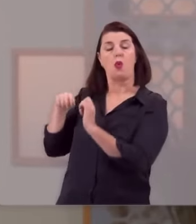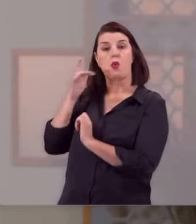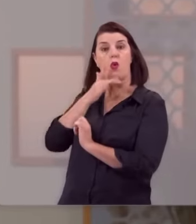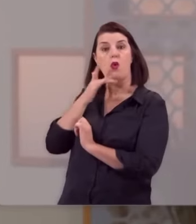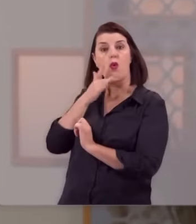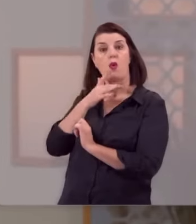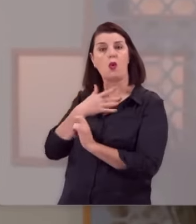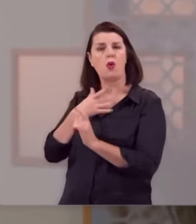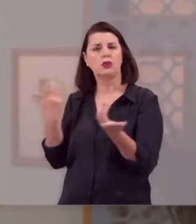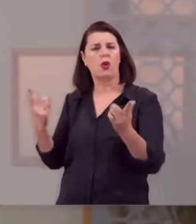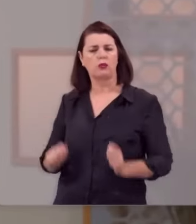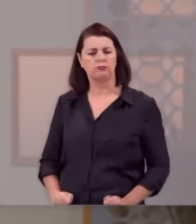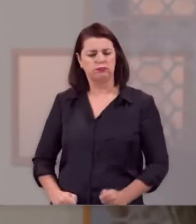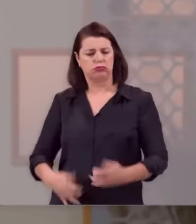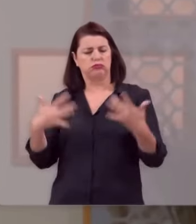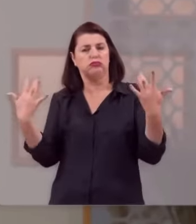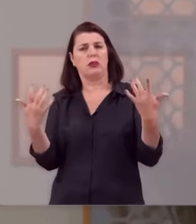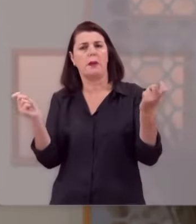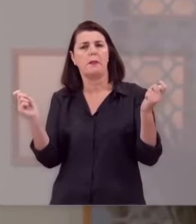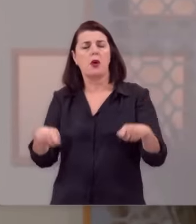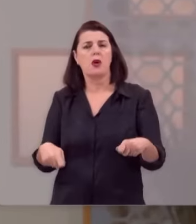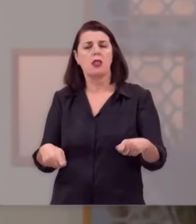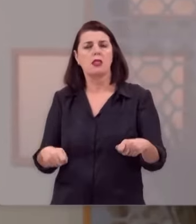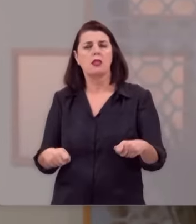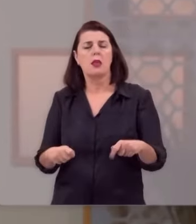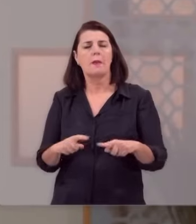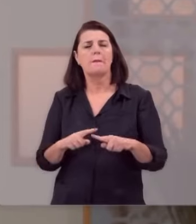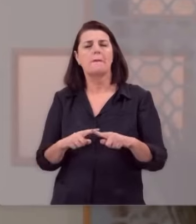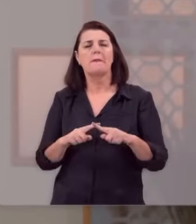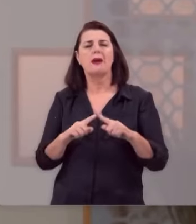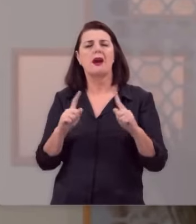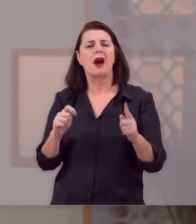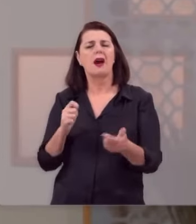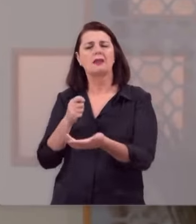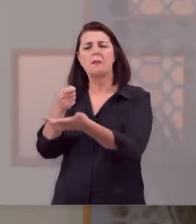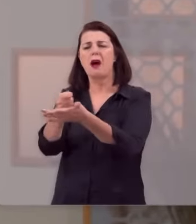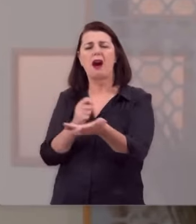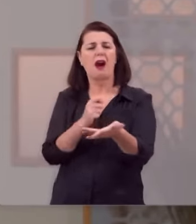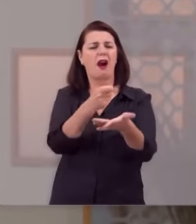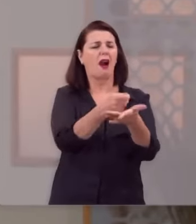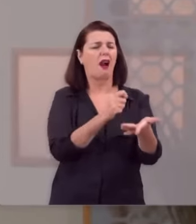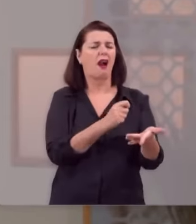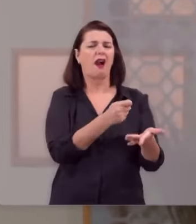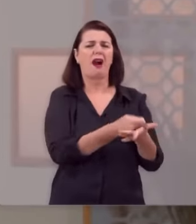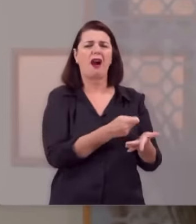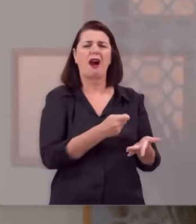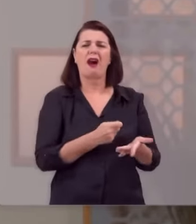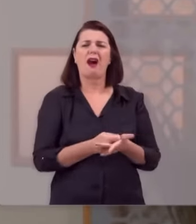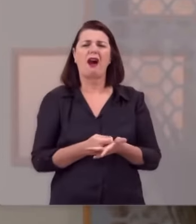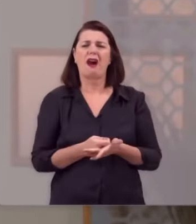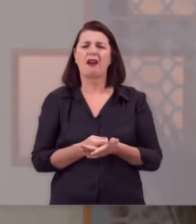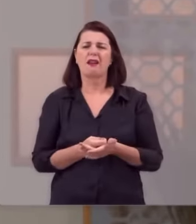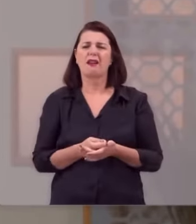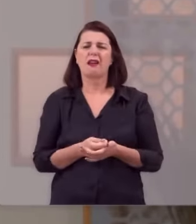e pagar dezenas de milhares de reais numa diária de